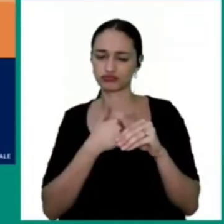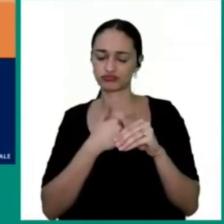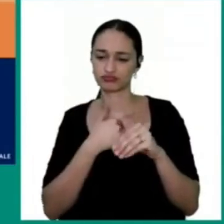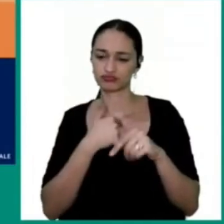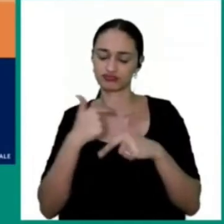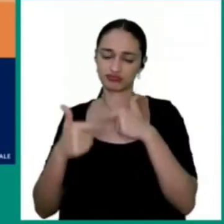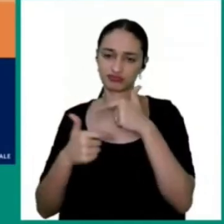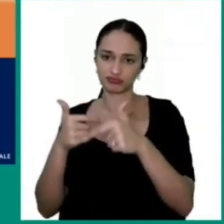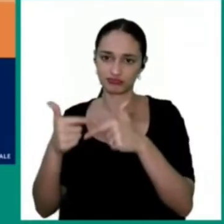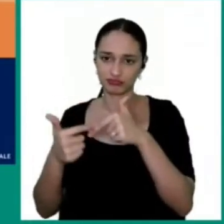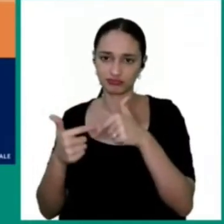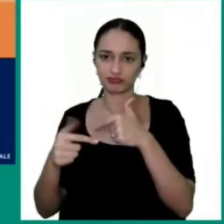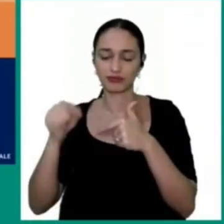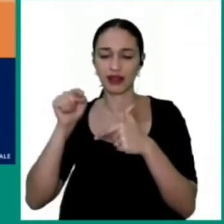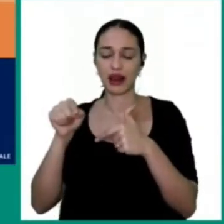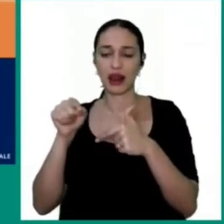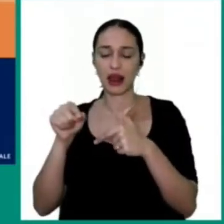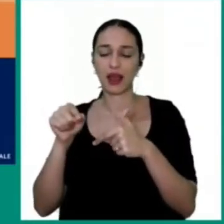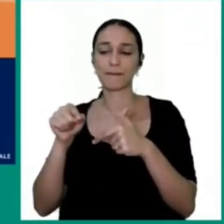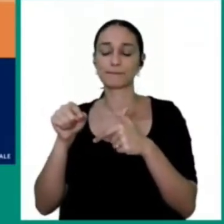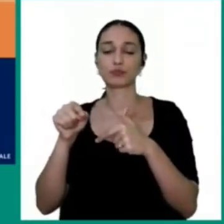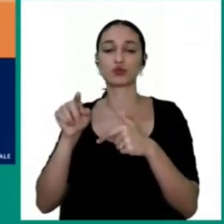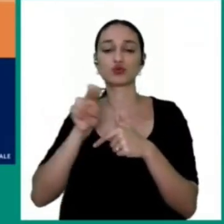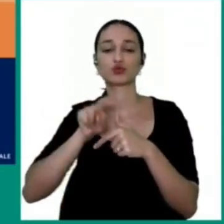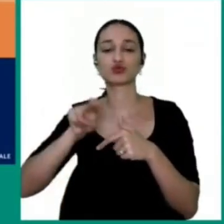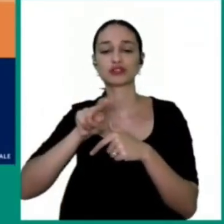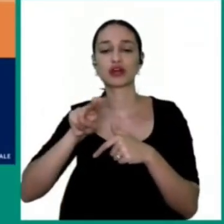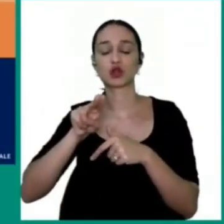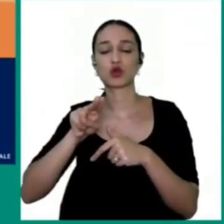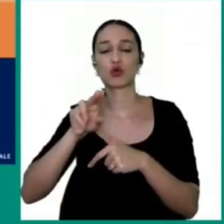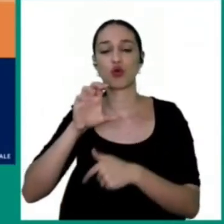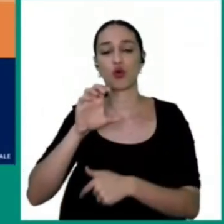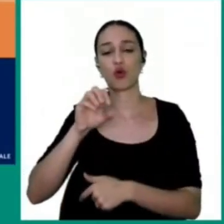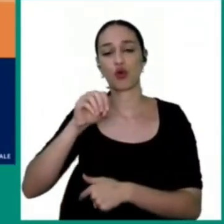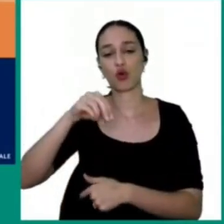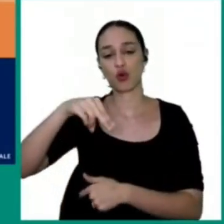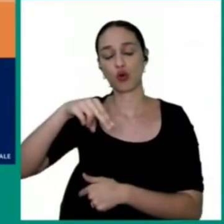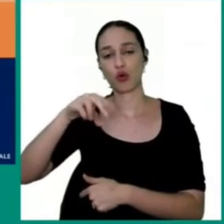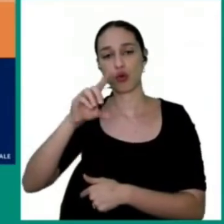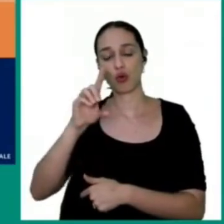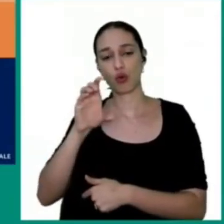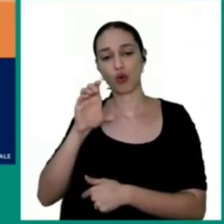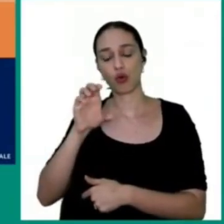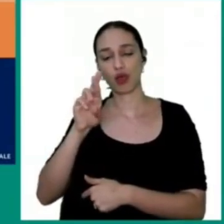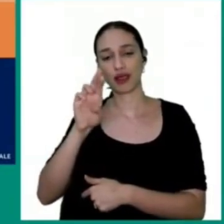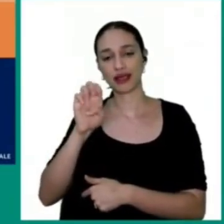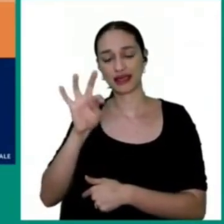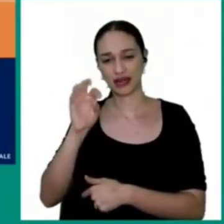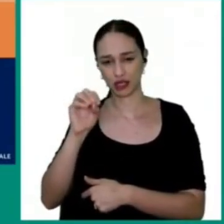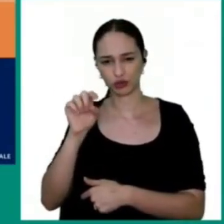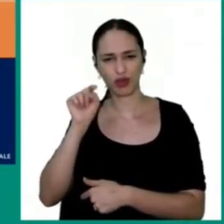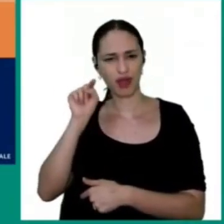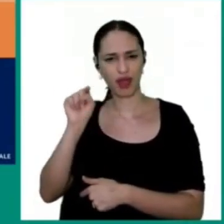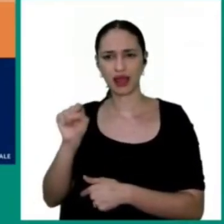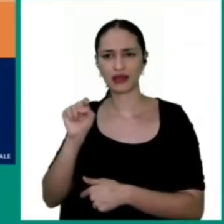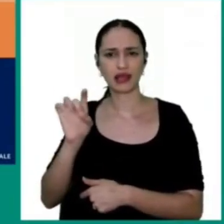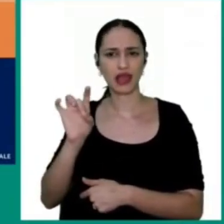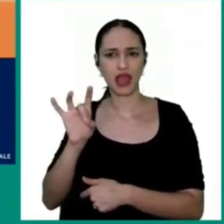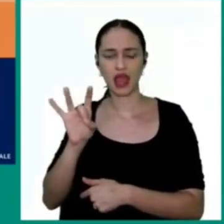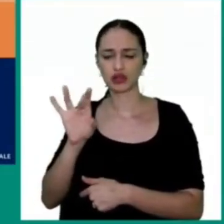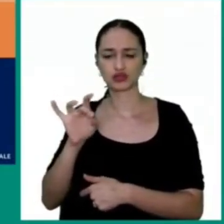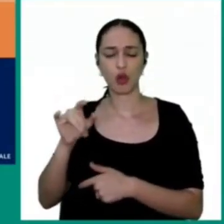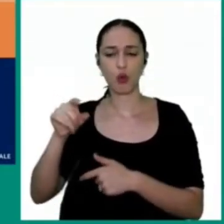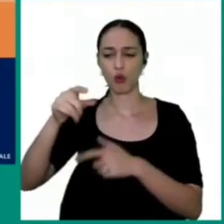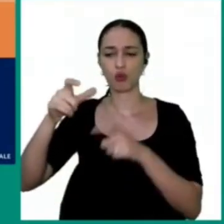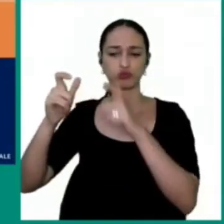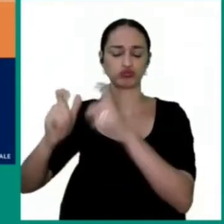estabilização desses taludes Com concreto projetado Então nada mais é do que um talude Que foi concretado